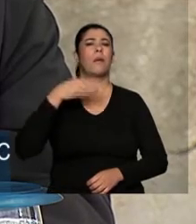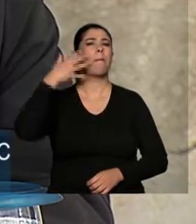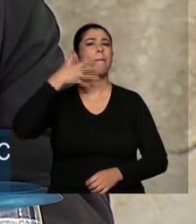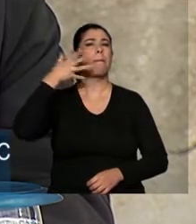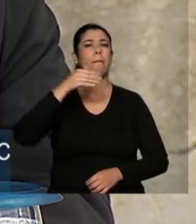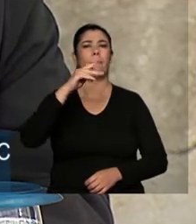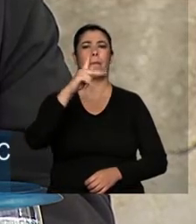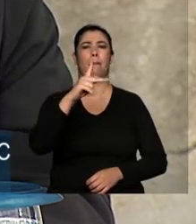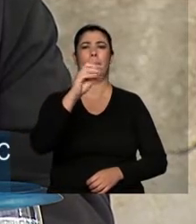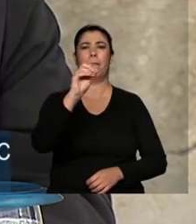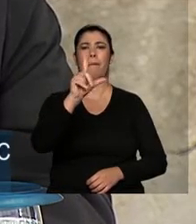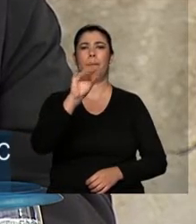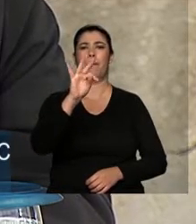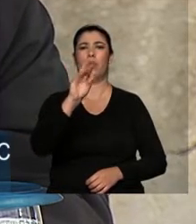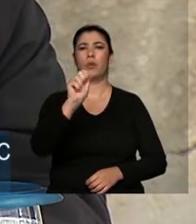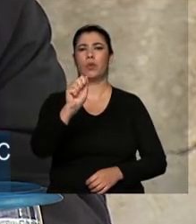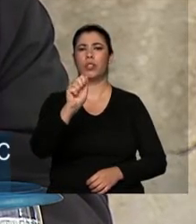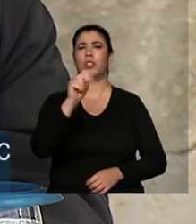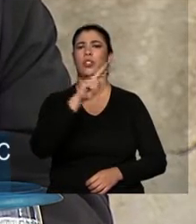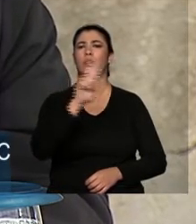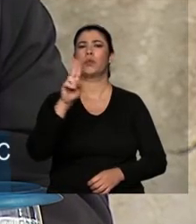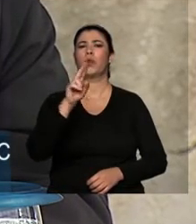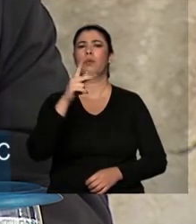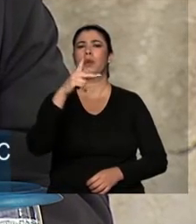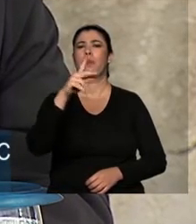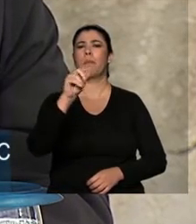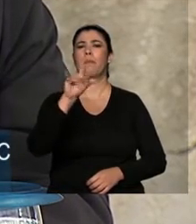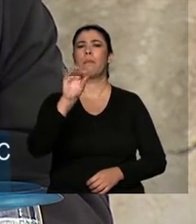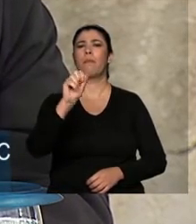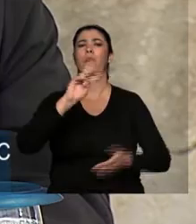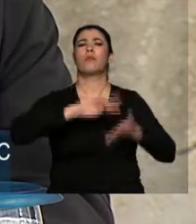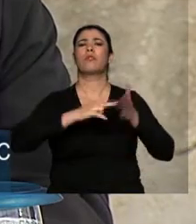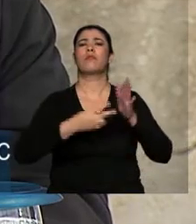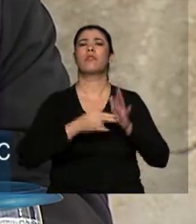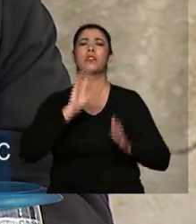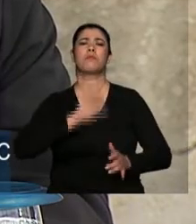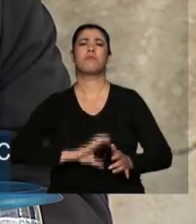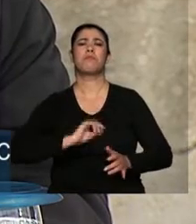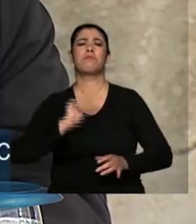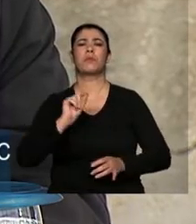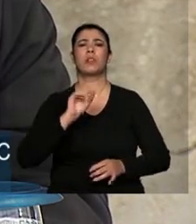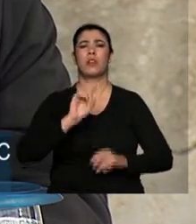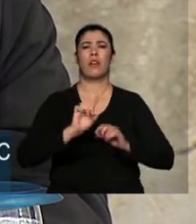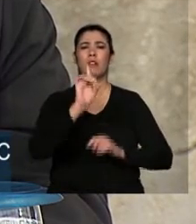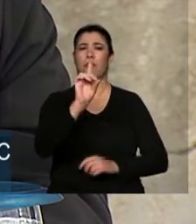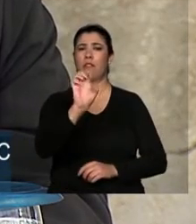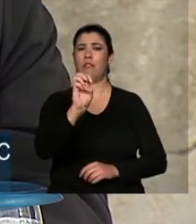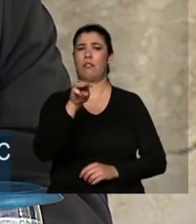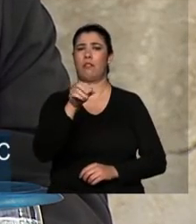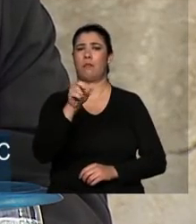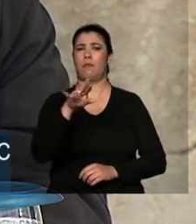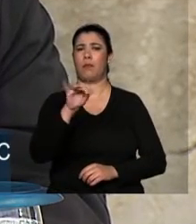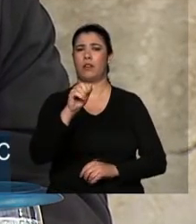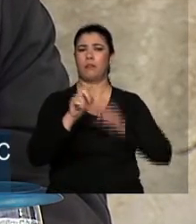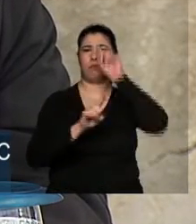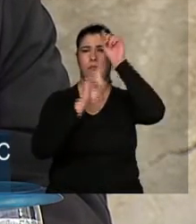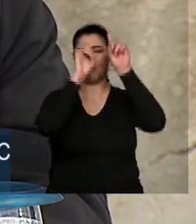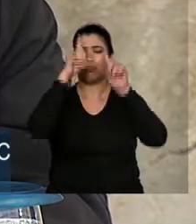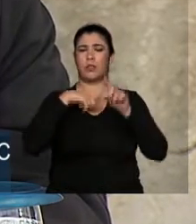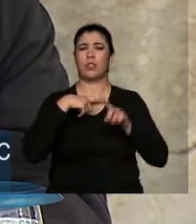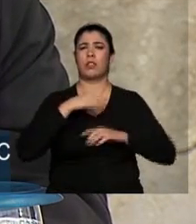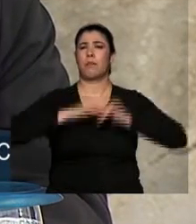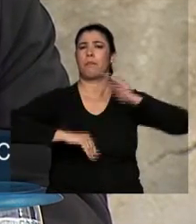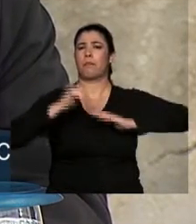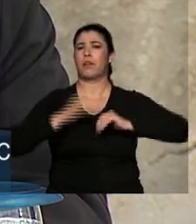política. Cidadania. Por quê? O que significa cidadania? Democracia, etc. Conceitos básicos de civismo,